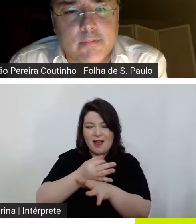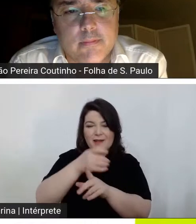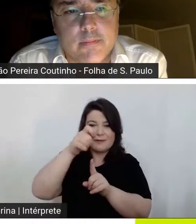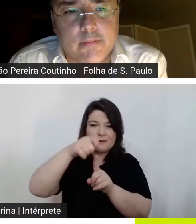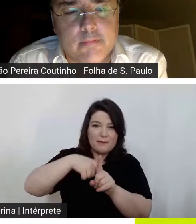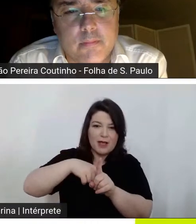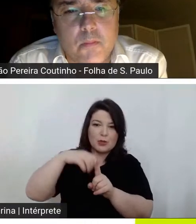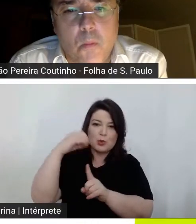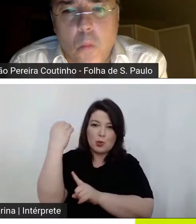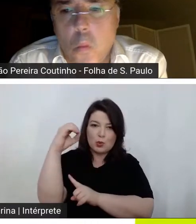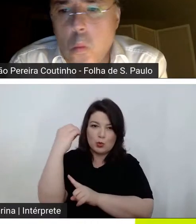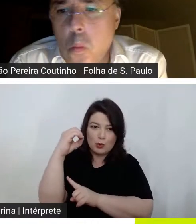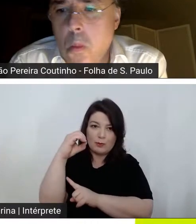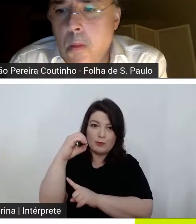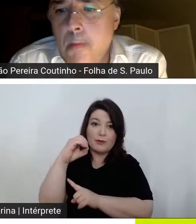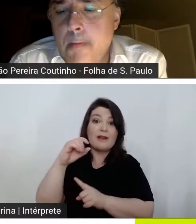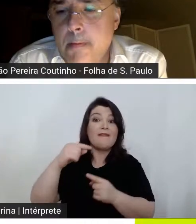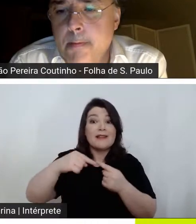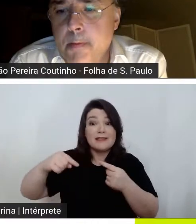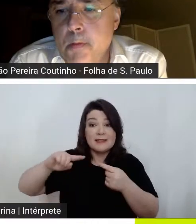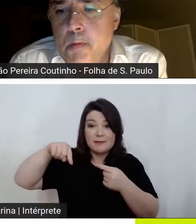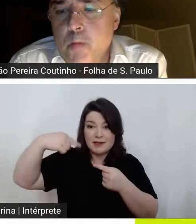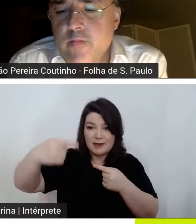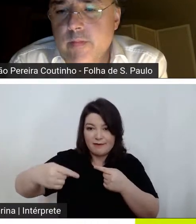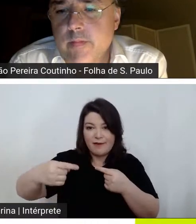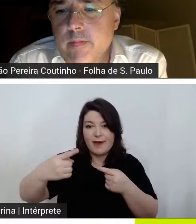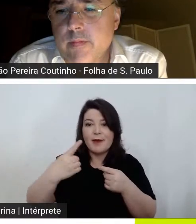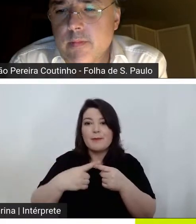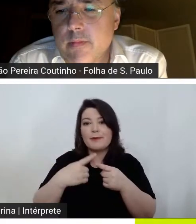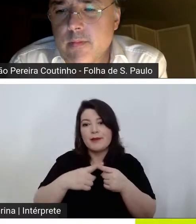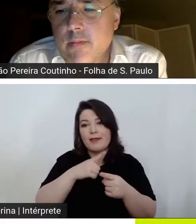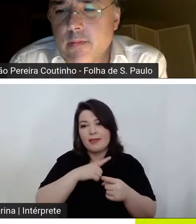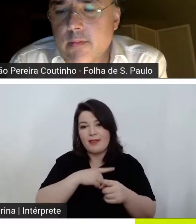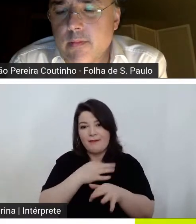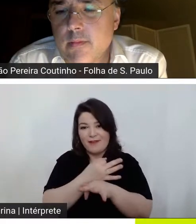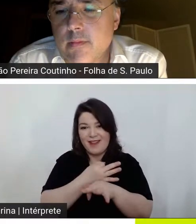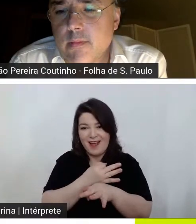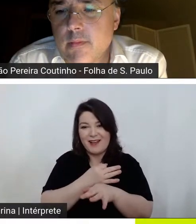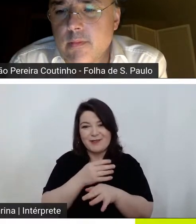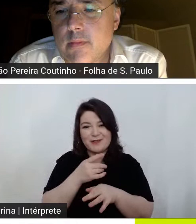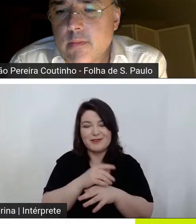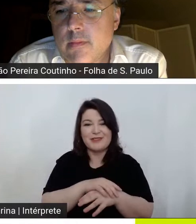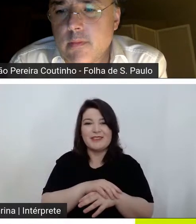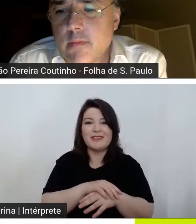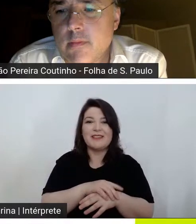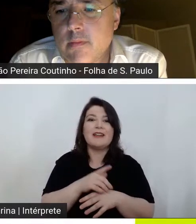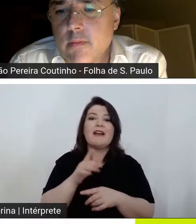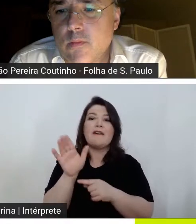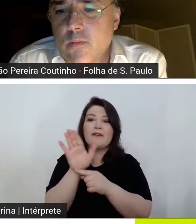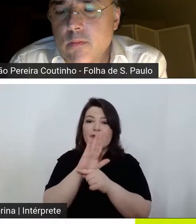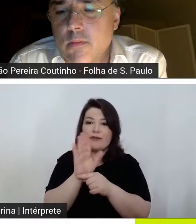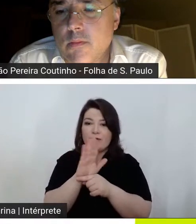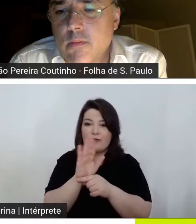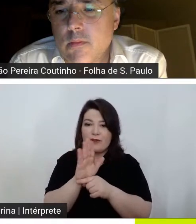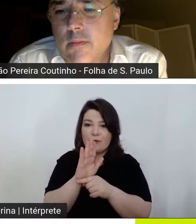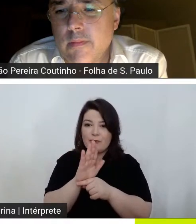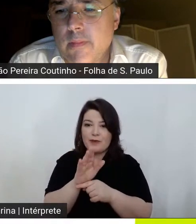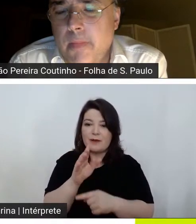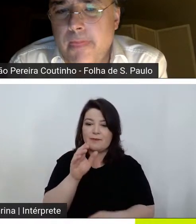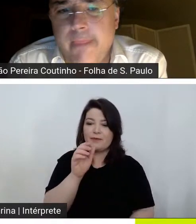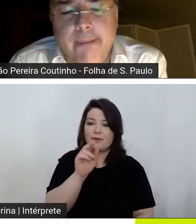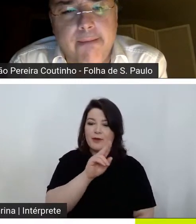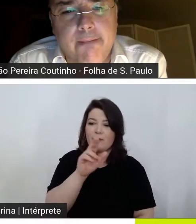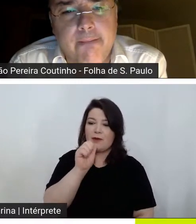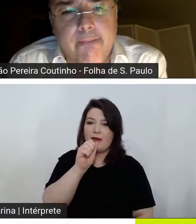mas agora vai ser na semana que vem o nosso próximo filme o filme se chama Adu é uma